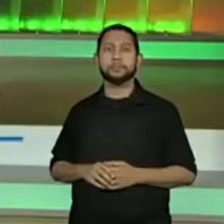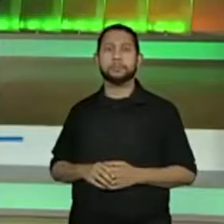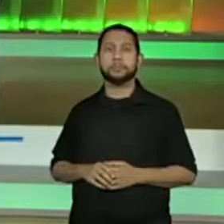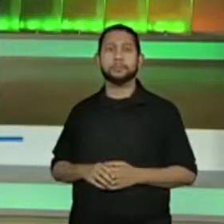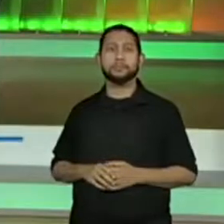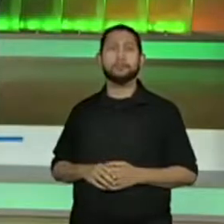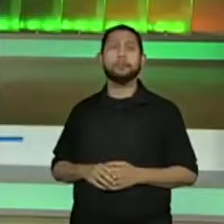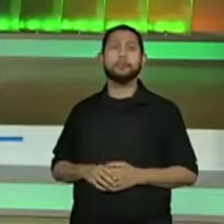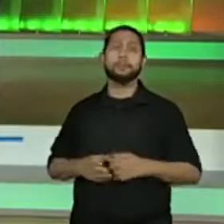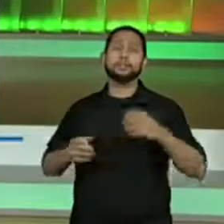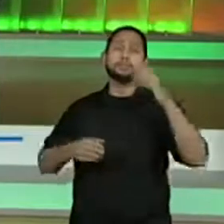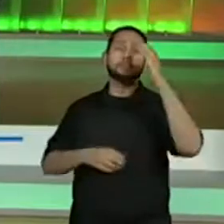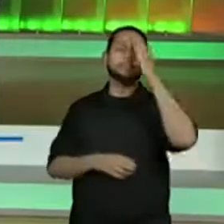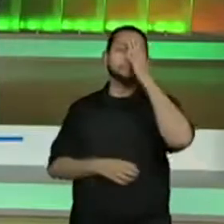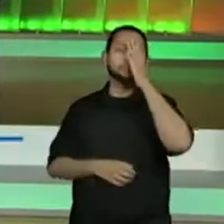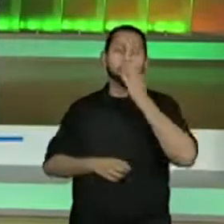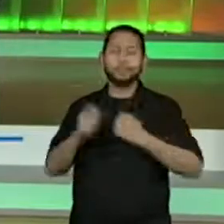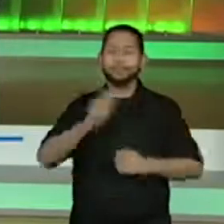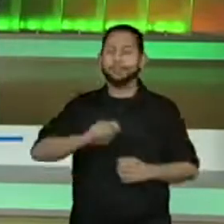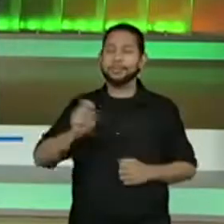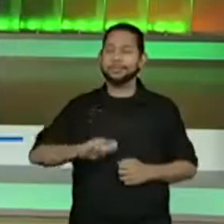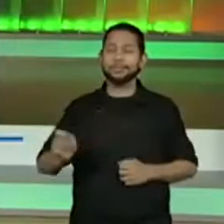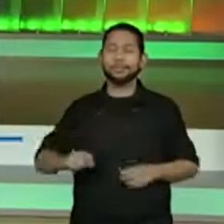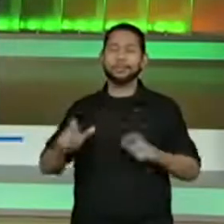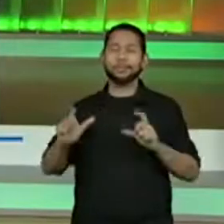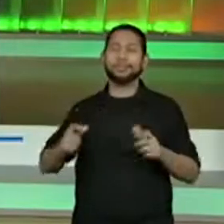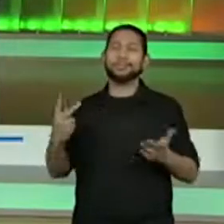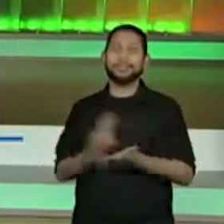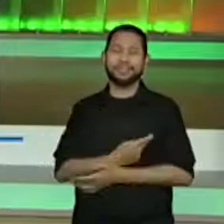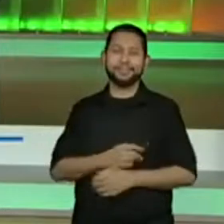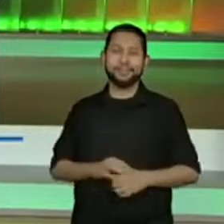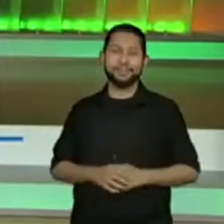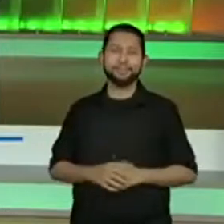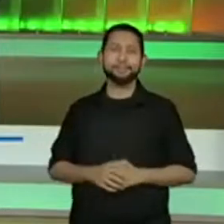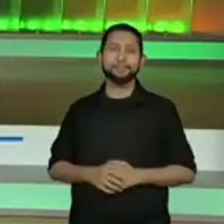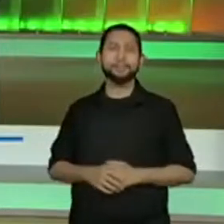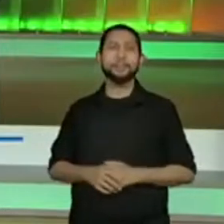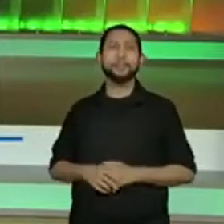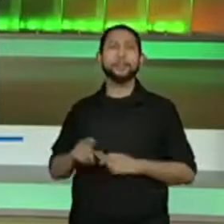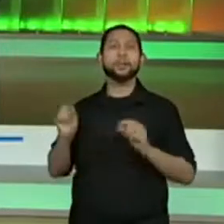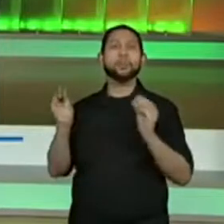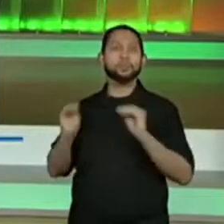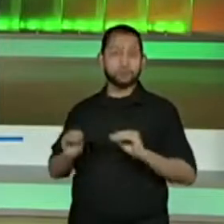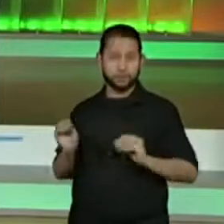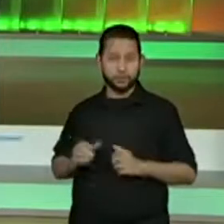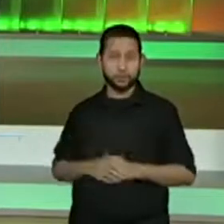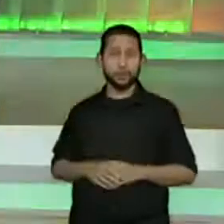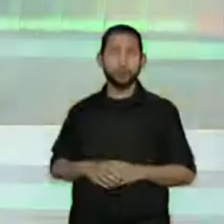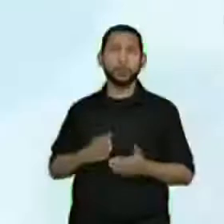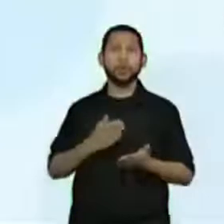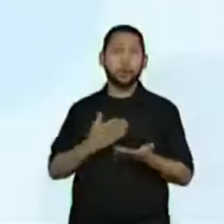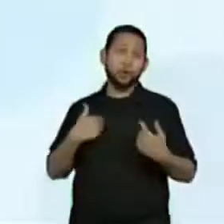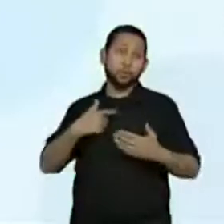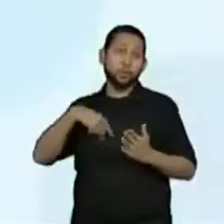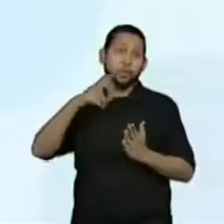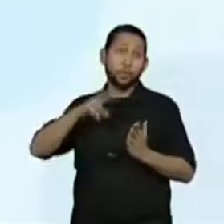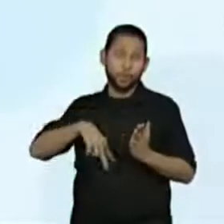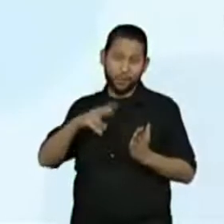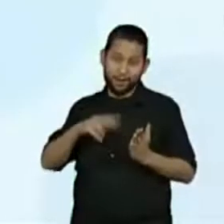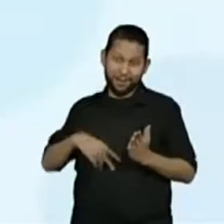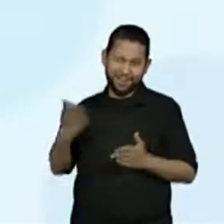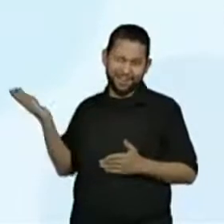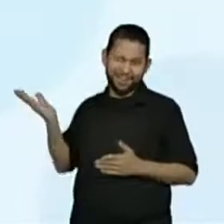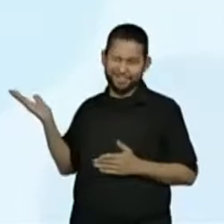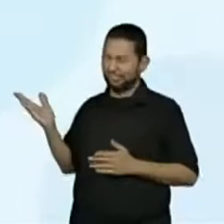Ah, eu acabei escrevendo num espaço que não devia. Oh, meu pai. É o seguinte, coloquei o final. Chegou a hora, eu vou ler para vocês o que